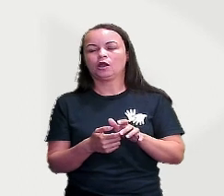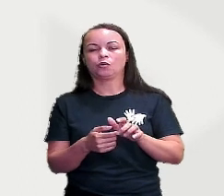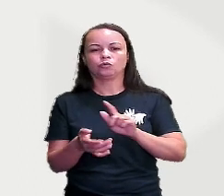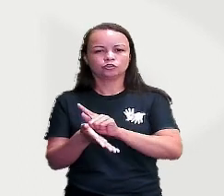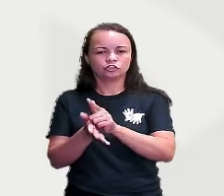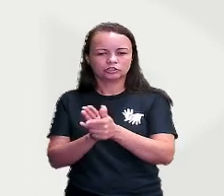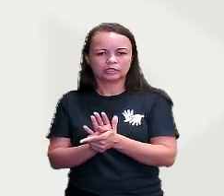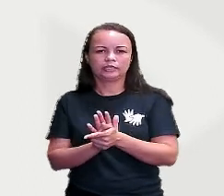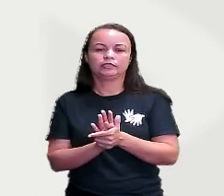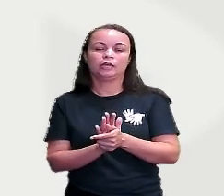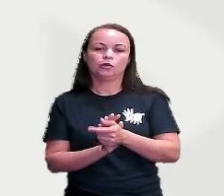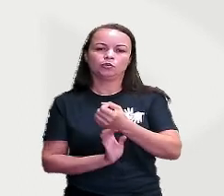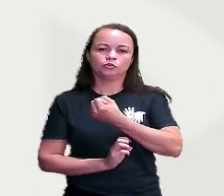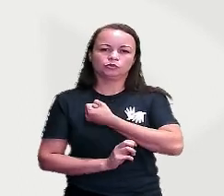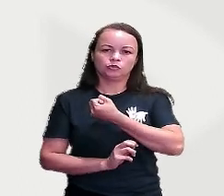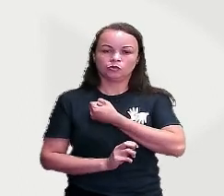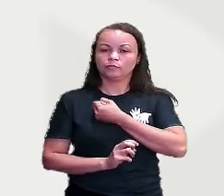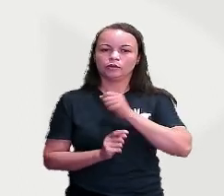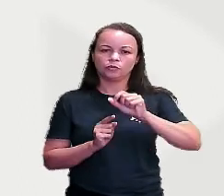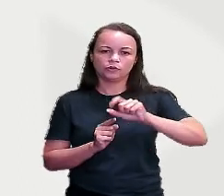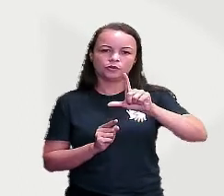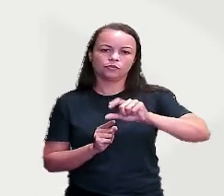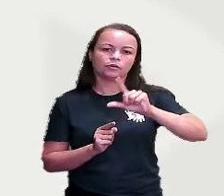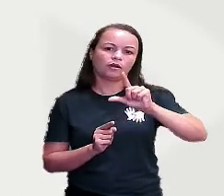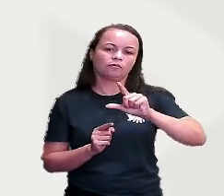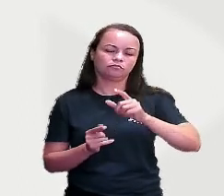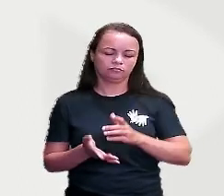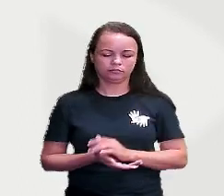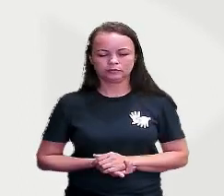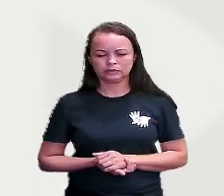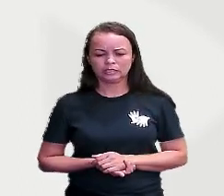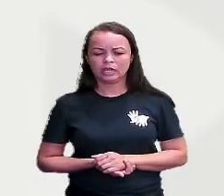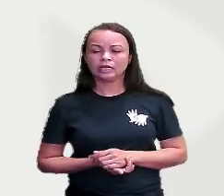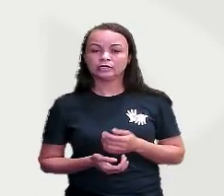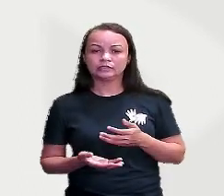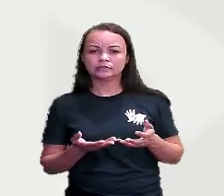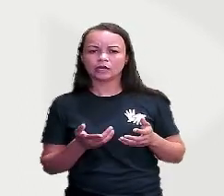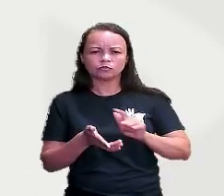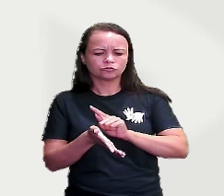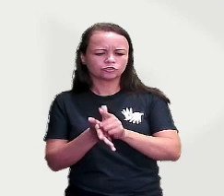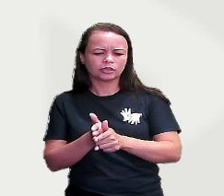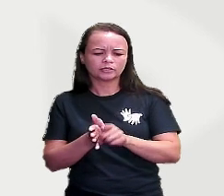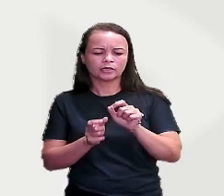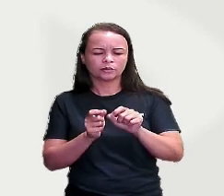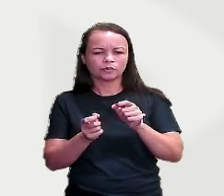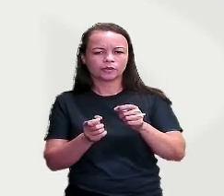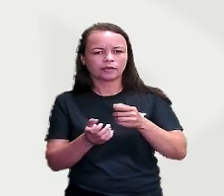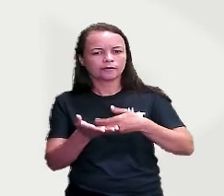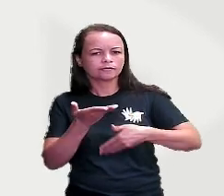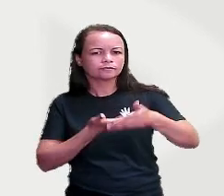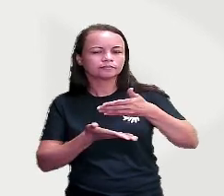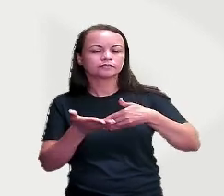número e o grau. E o que é o gênero de um substantivo? Bom, está relacionado aí o gênero